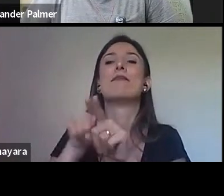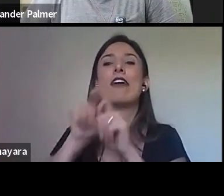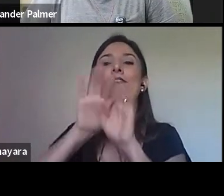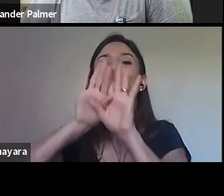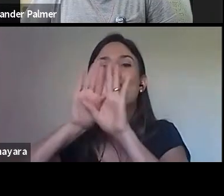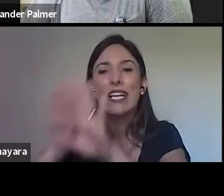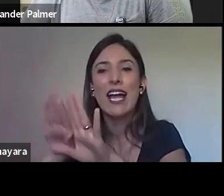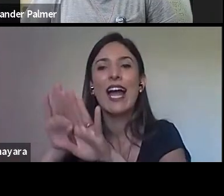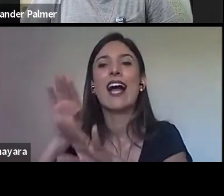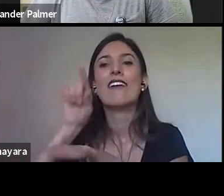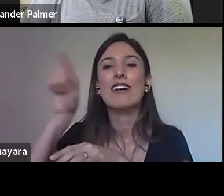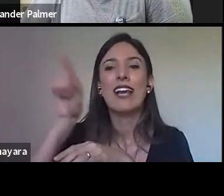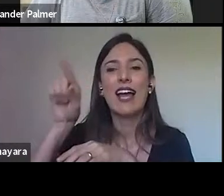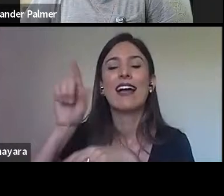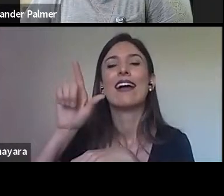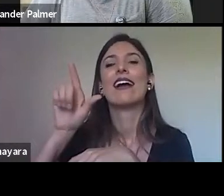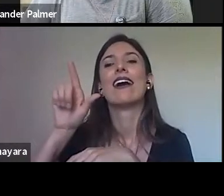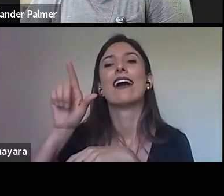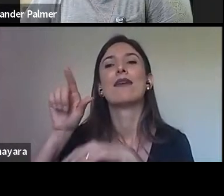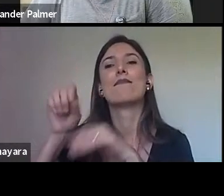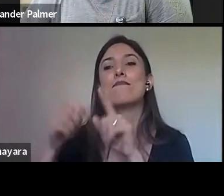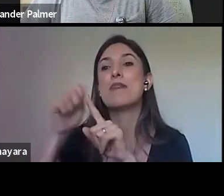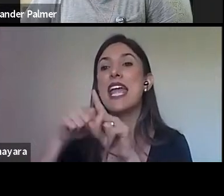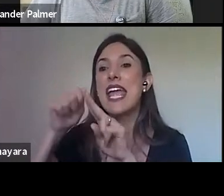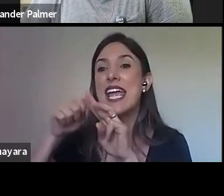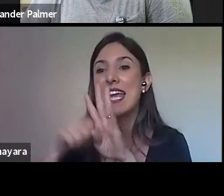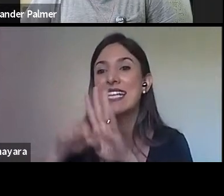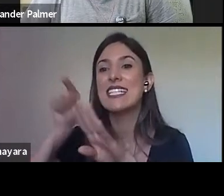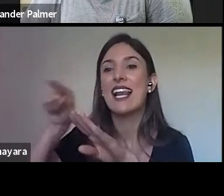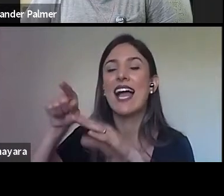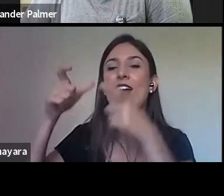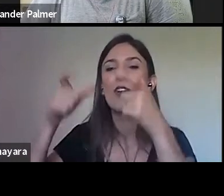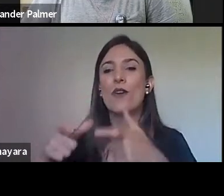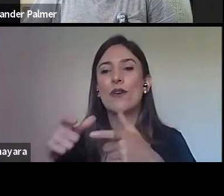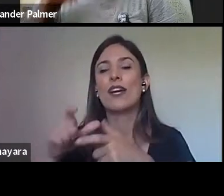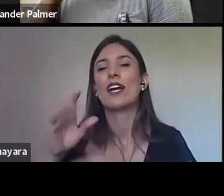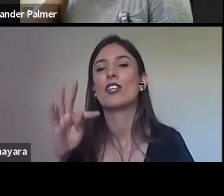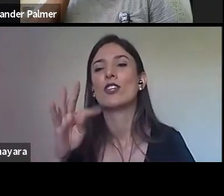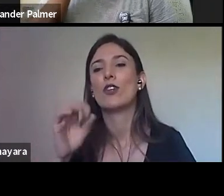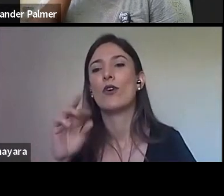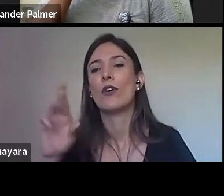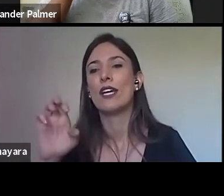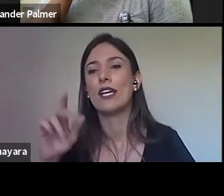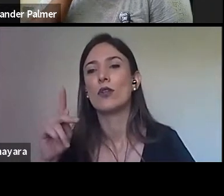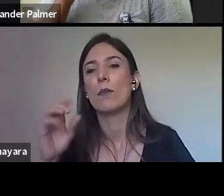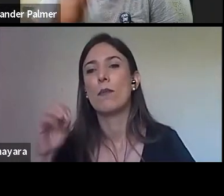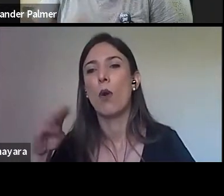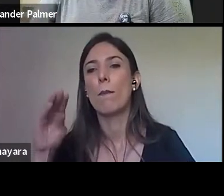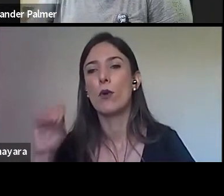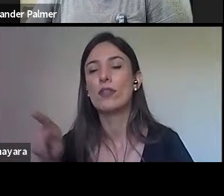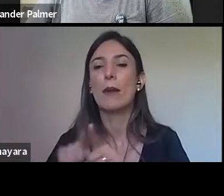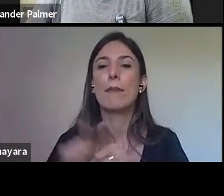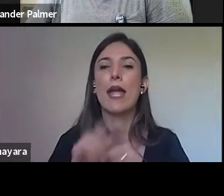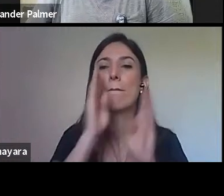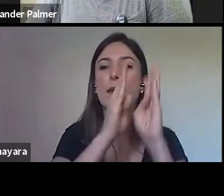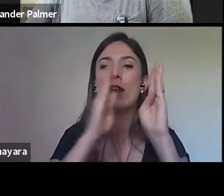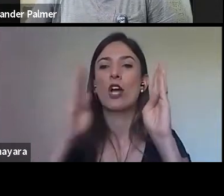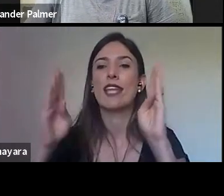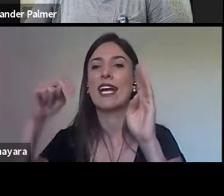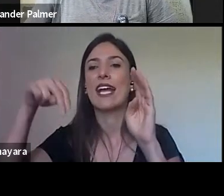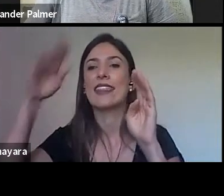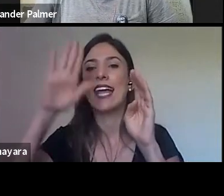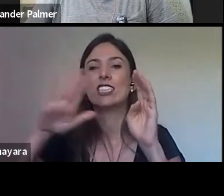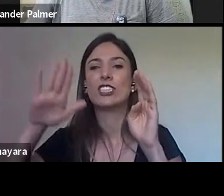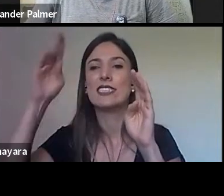Tombo, lá em Lisboa, né? ou da própria Biblioteca Nacional de Portugal, né? Recentemente, no pós